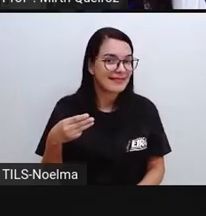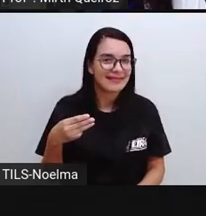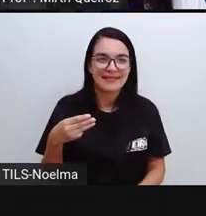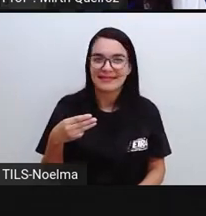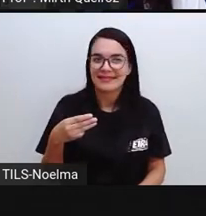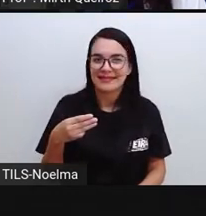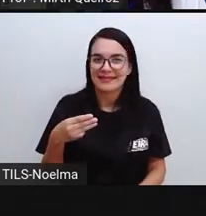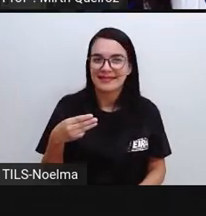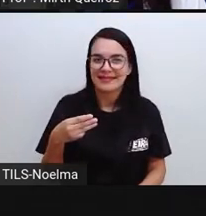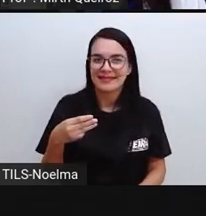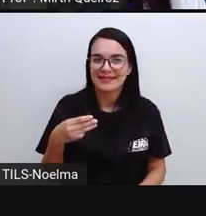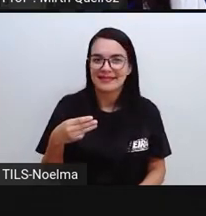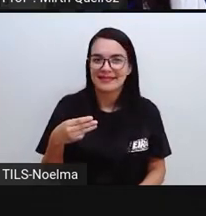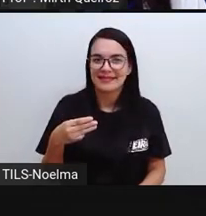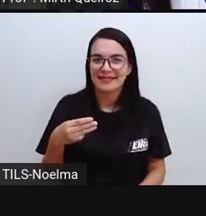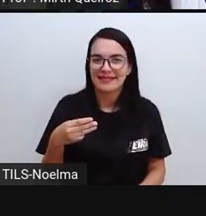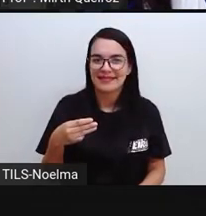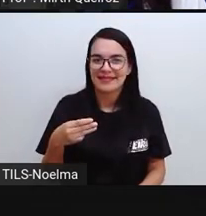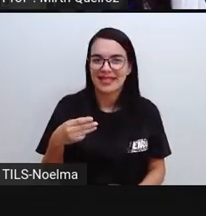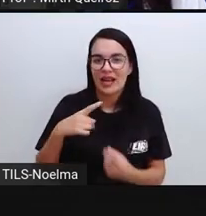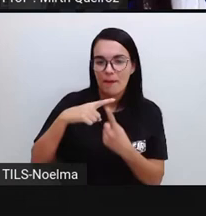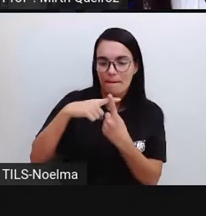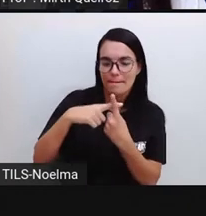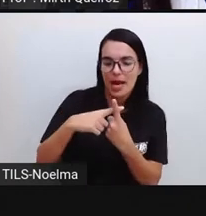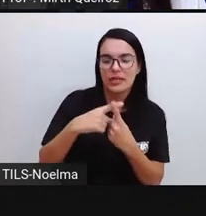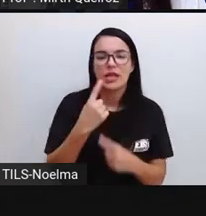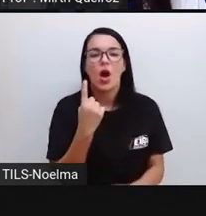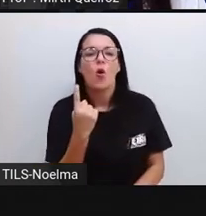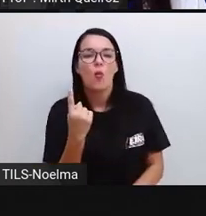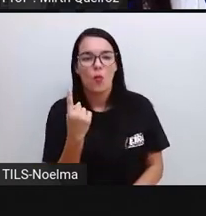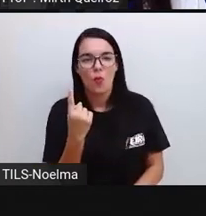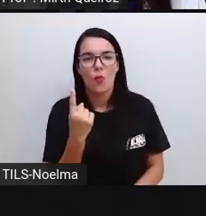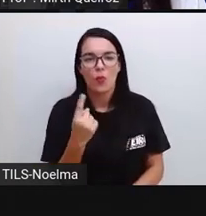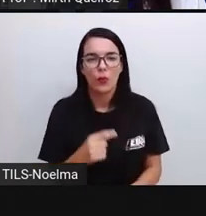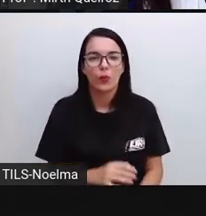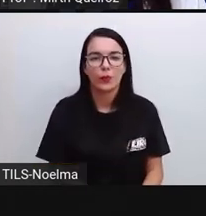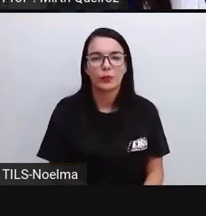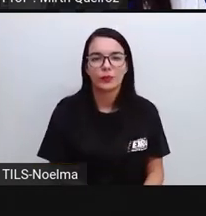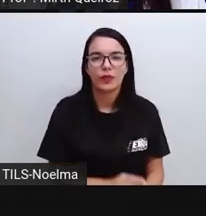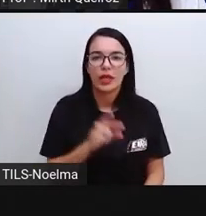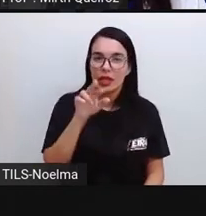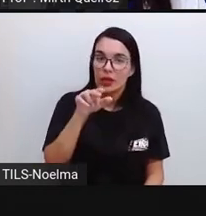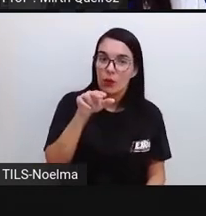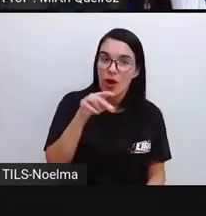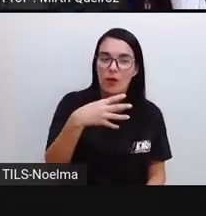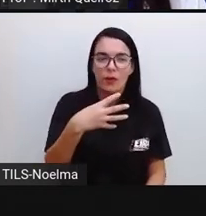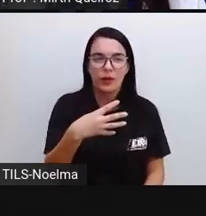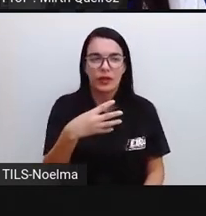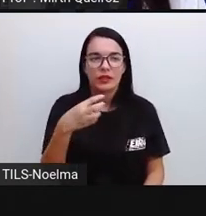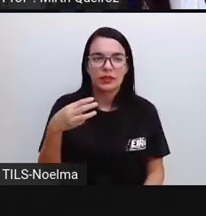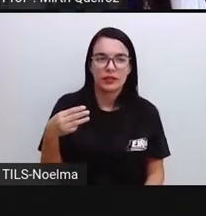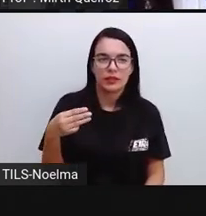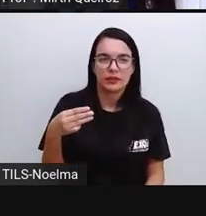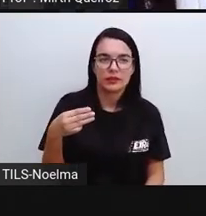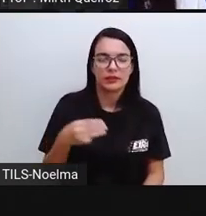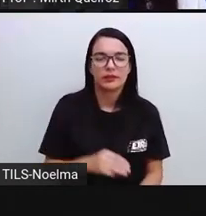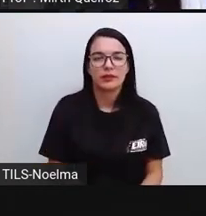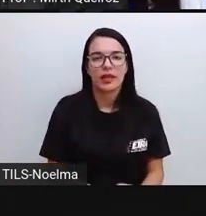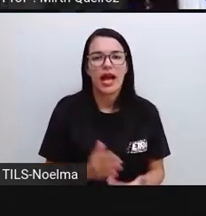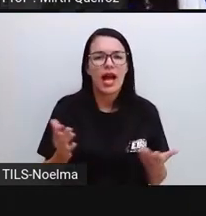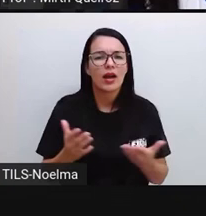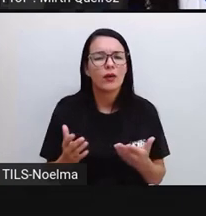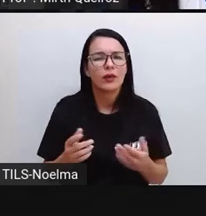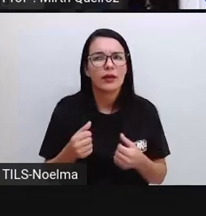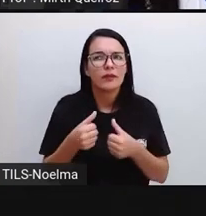43? Aqui tem 42. Então, mais 1, 43. E para